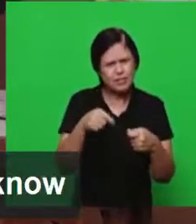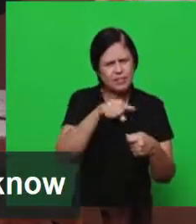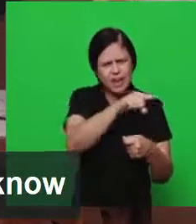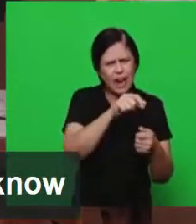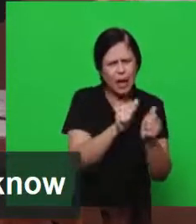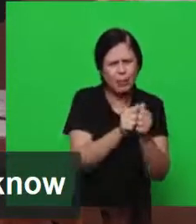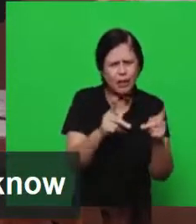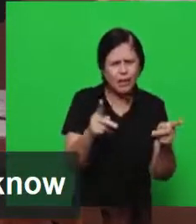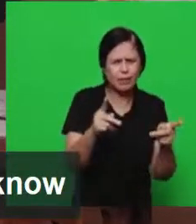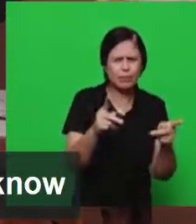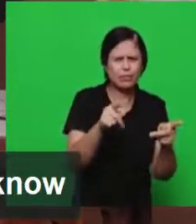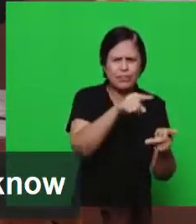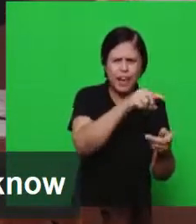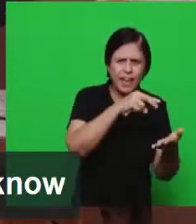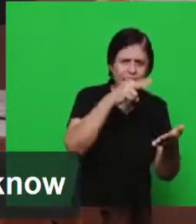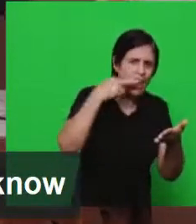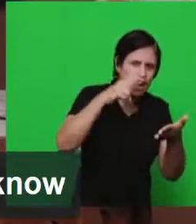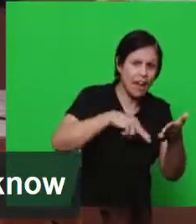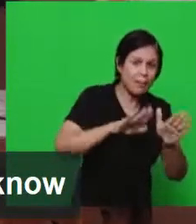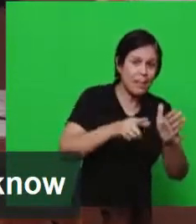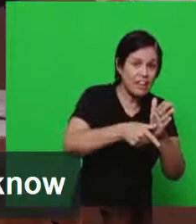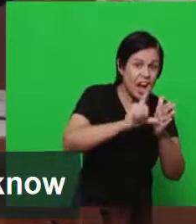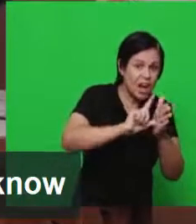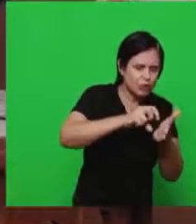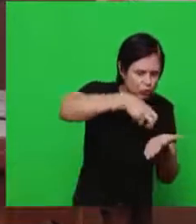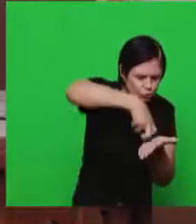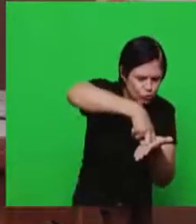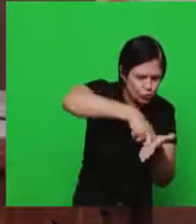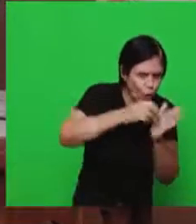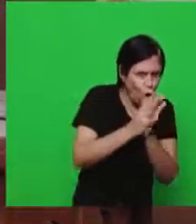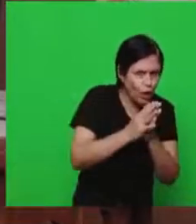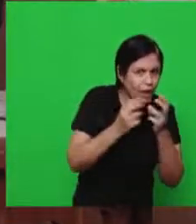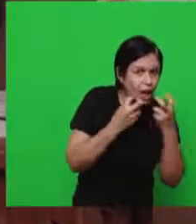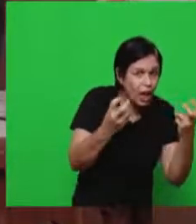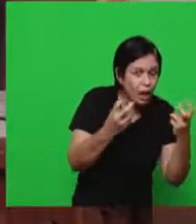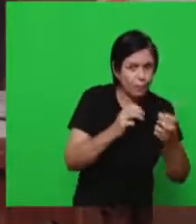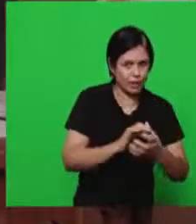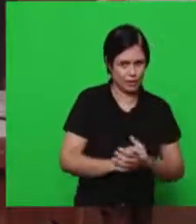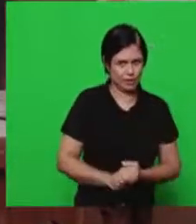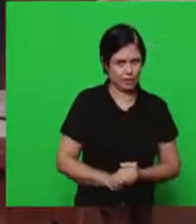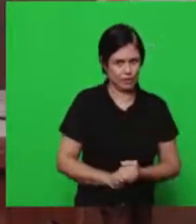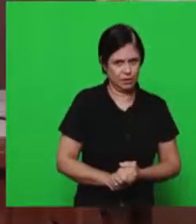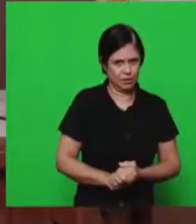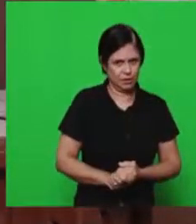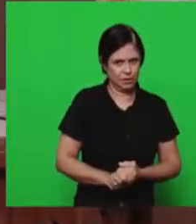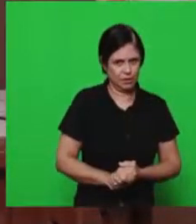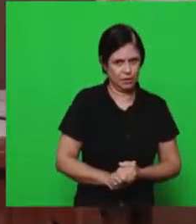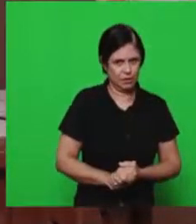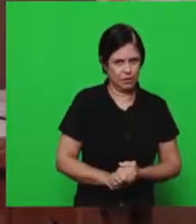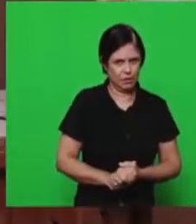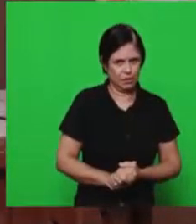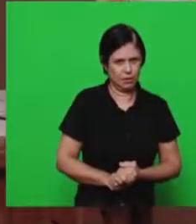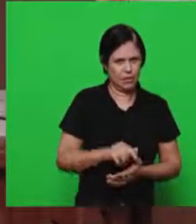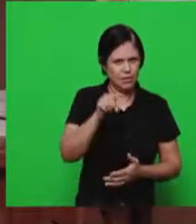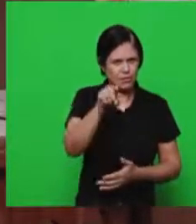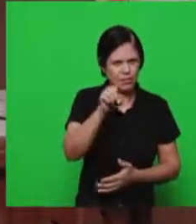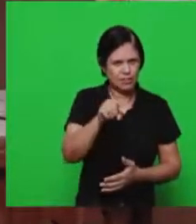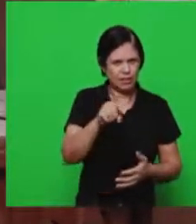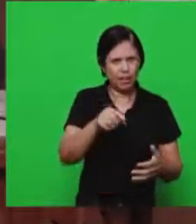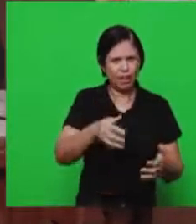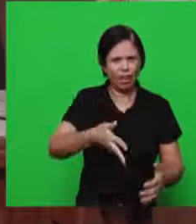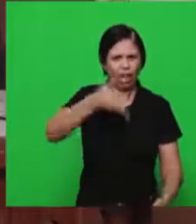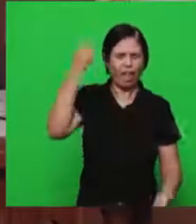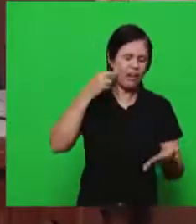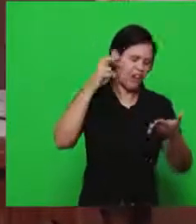livro de Apocalipse joelho no chão vai quer conhecer mistério não saia correndo na frente e não